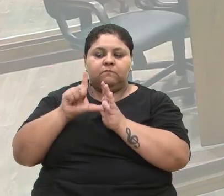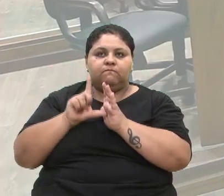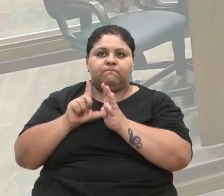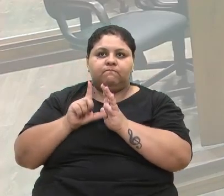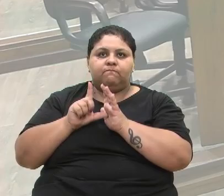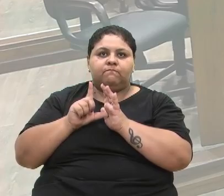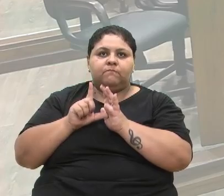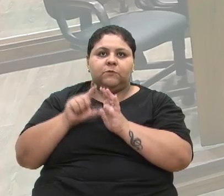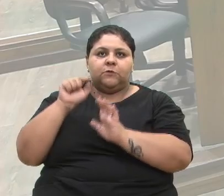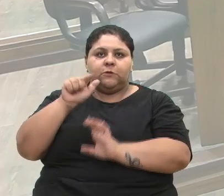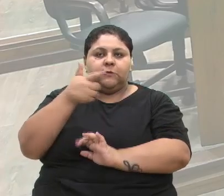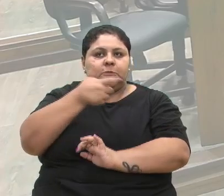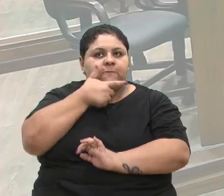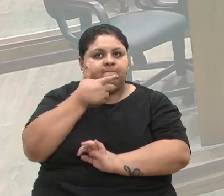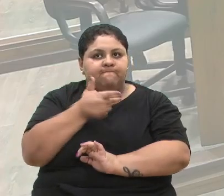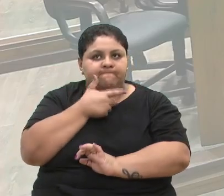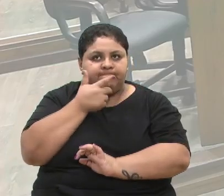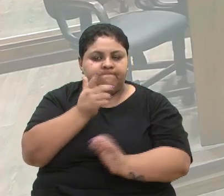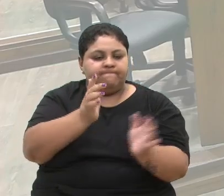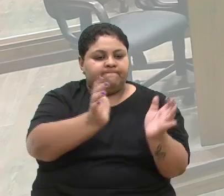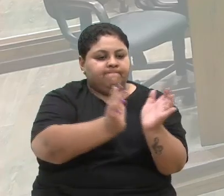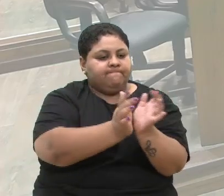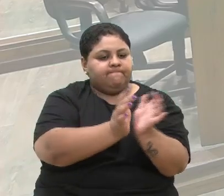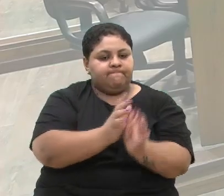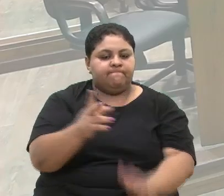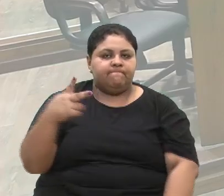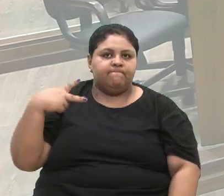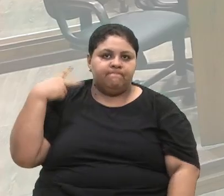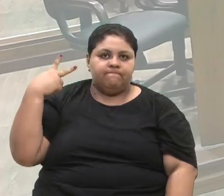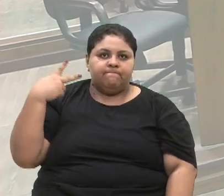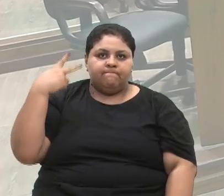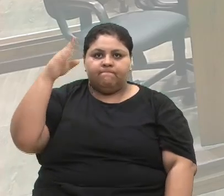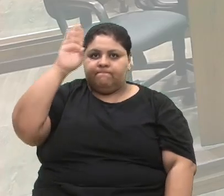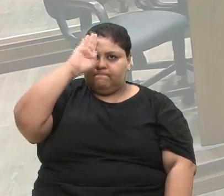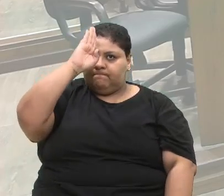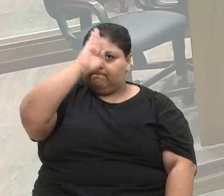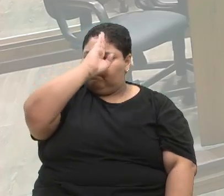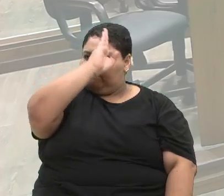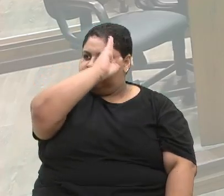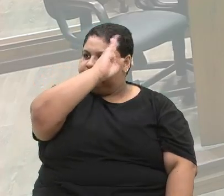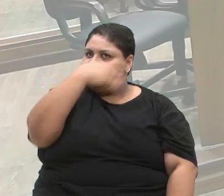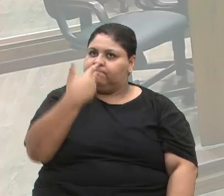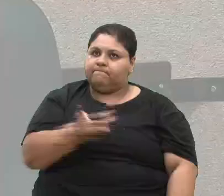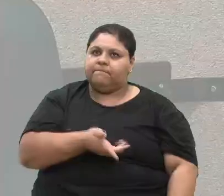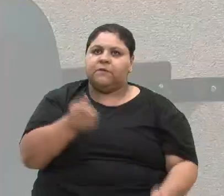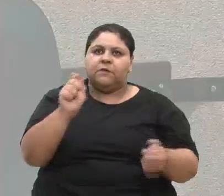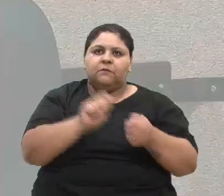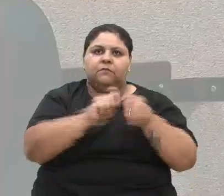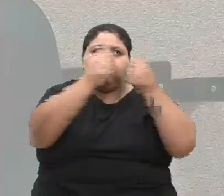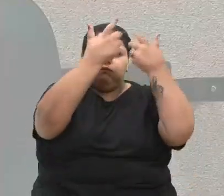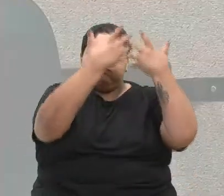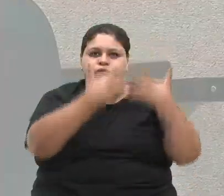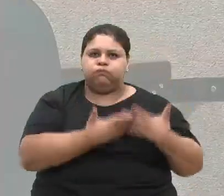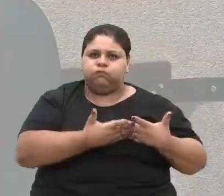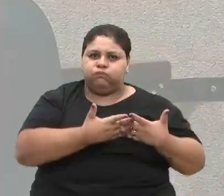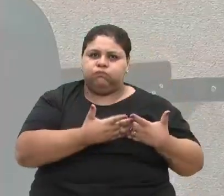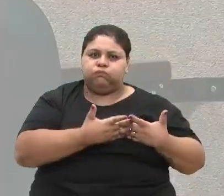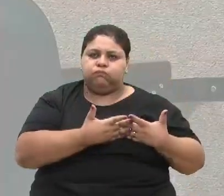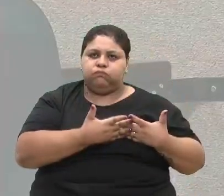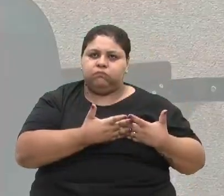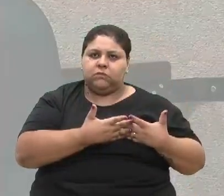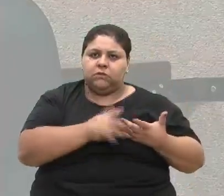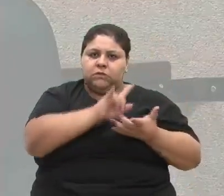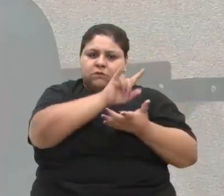você falar, o do colega vereador Bressan. Fiz um relato, fizemos um relatório, o gabinete fez um